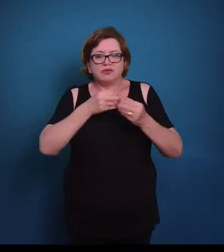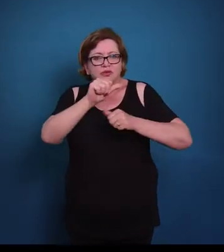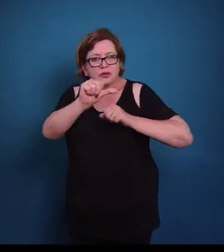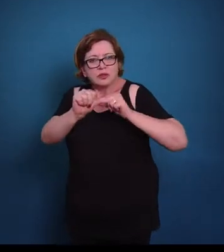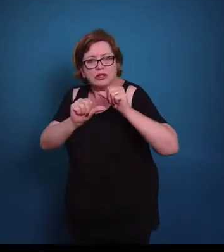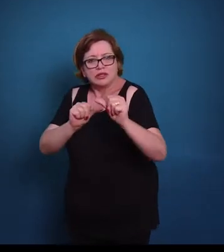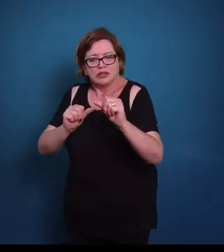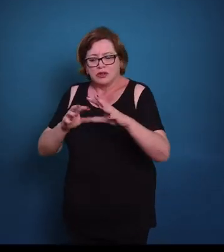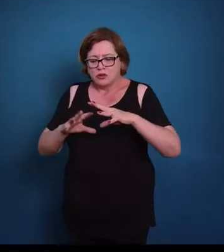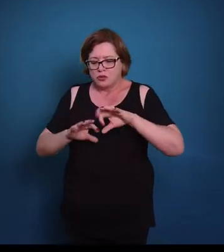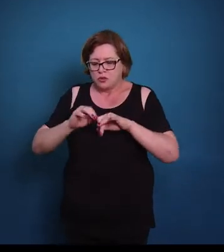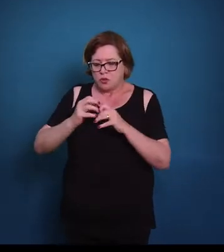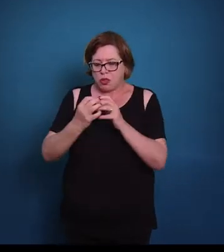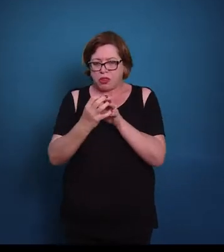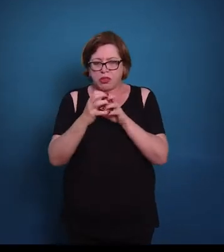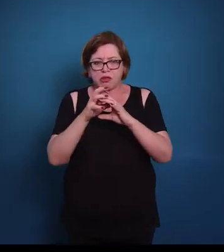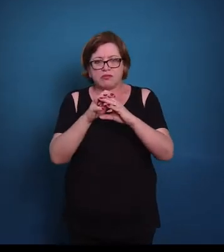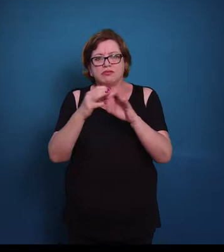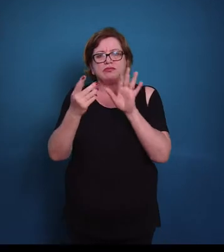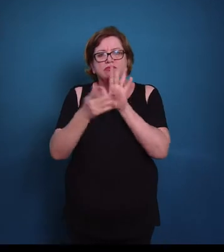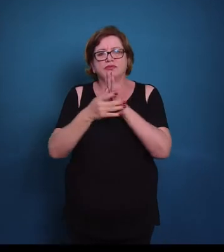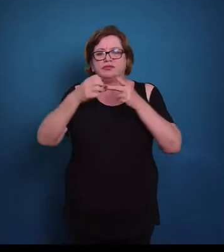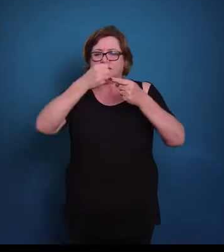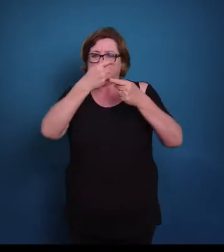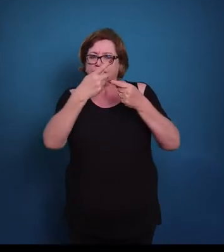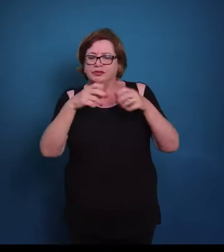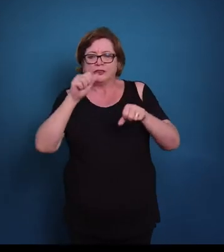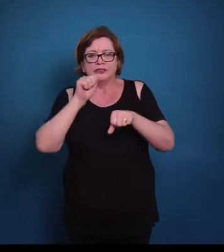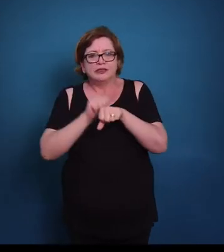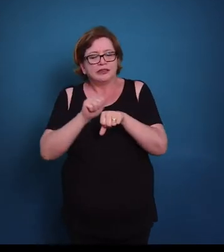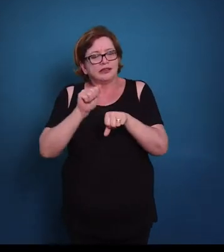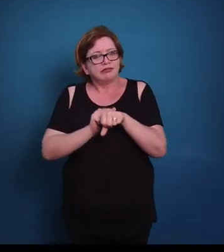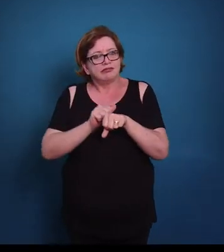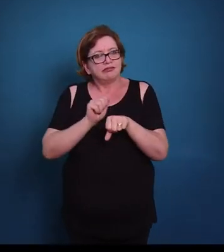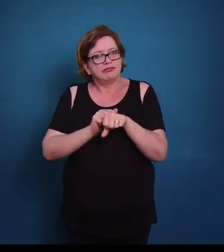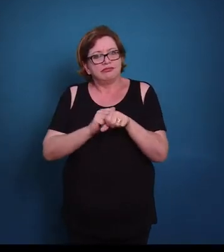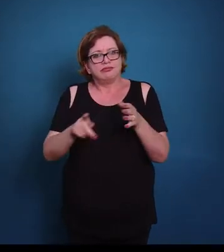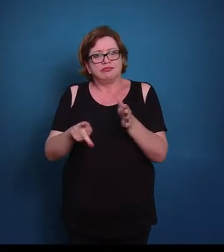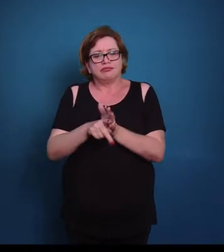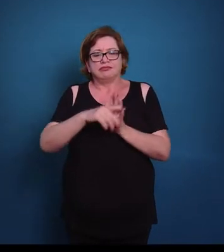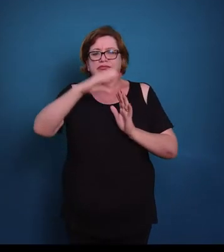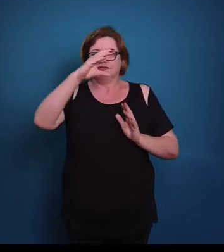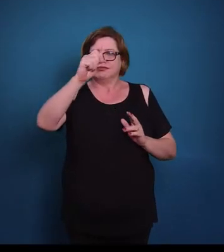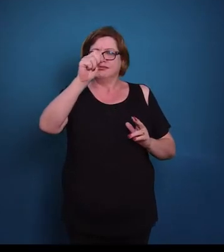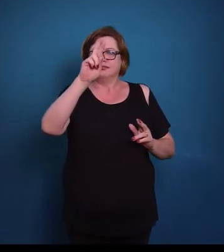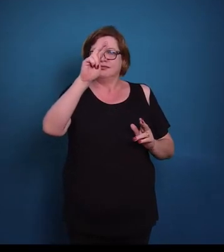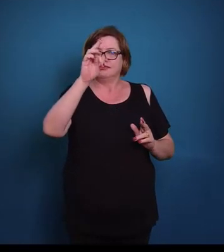vai dar uma característica rígida para essa matriz, para a matriz cartilaginosa.